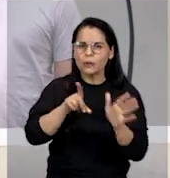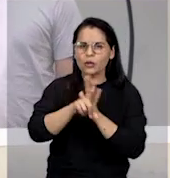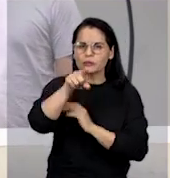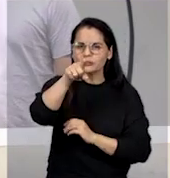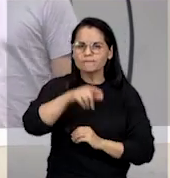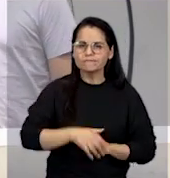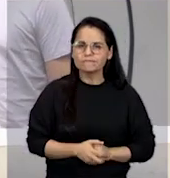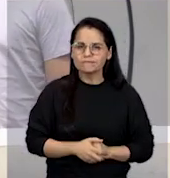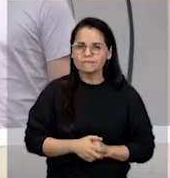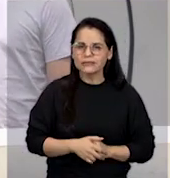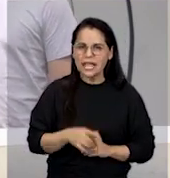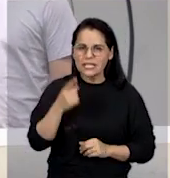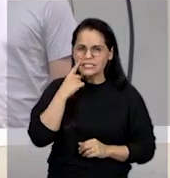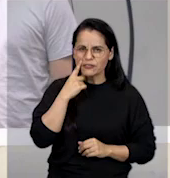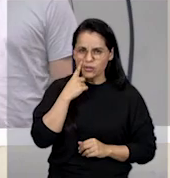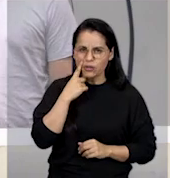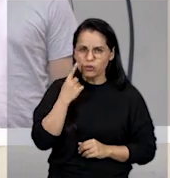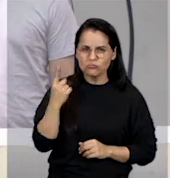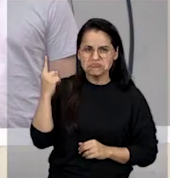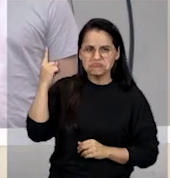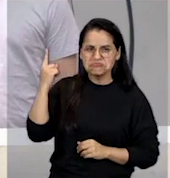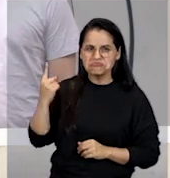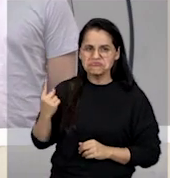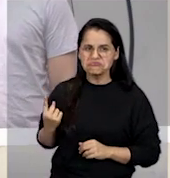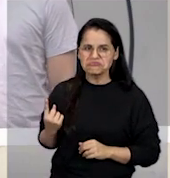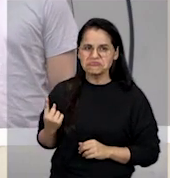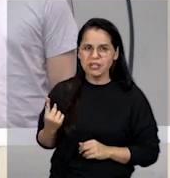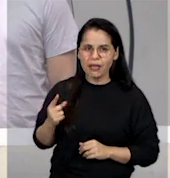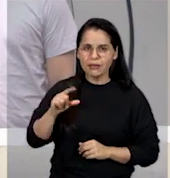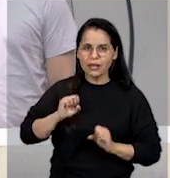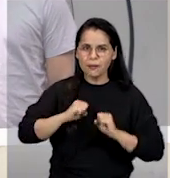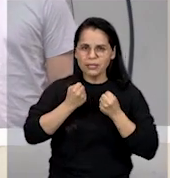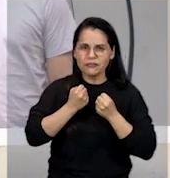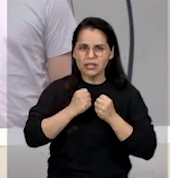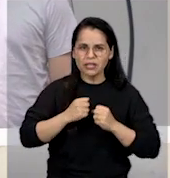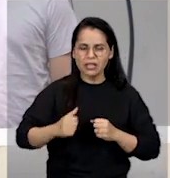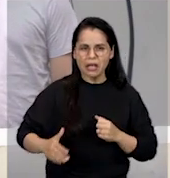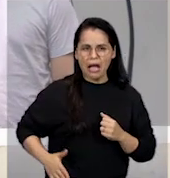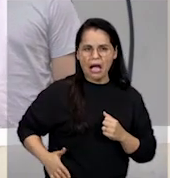você, você viu algum aqui que é para defender bandido?